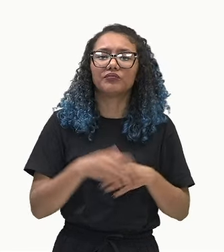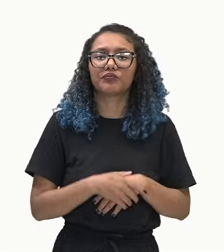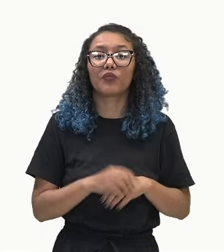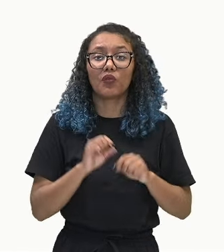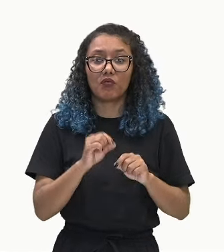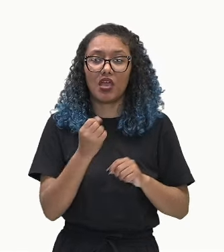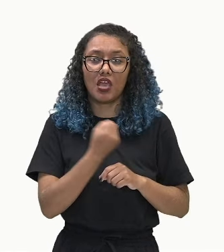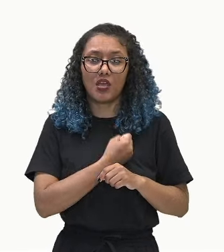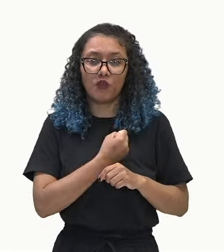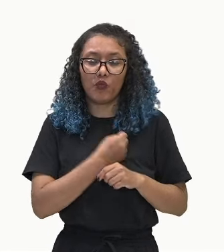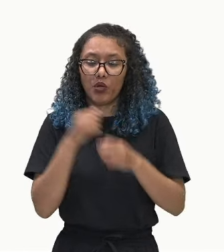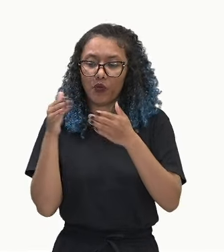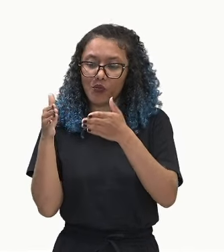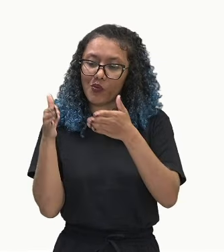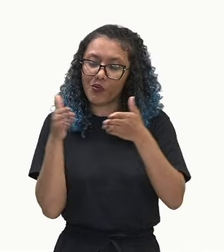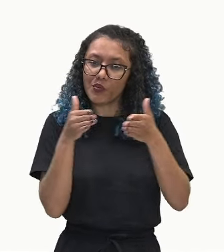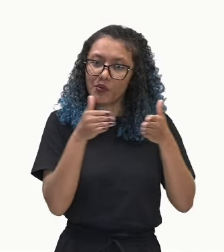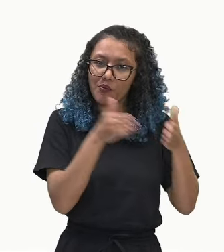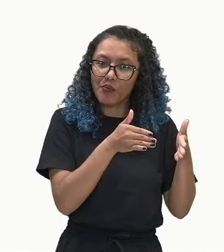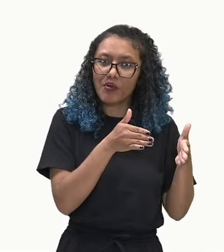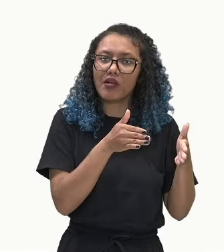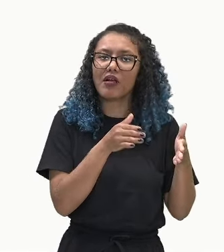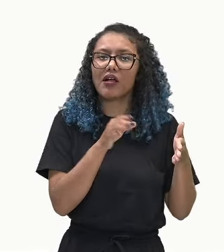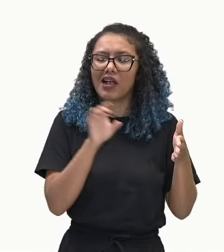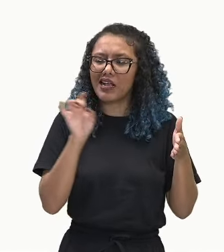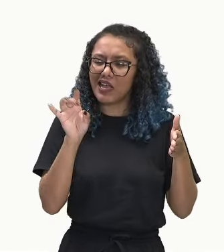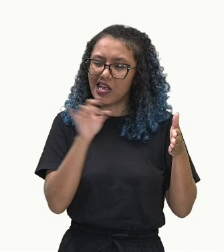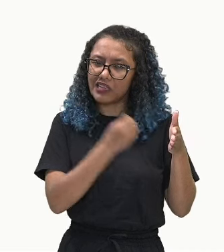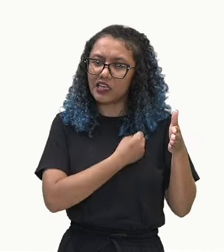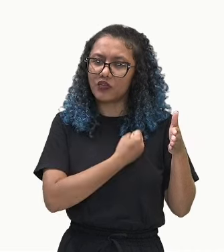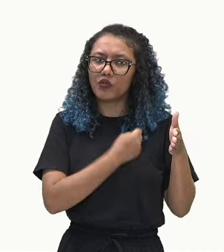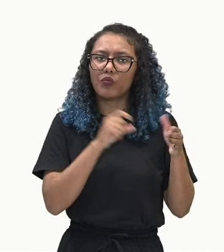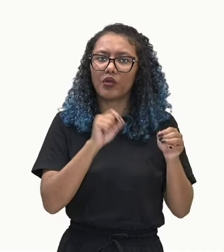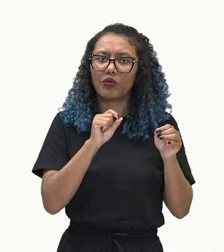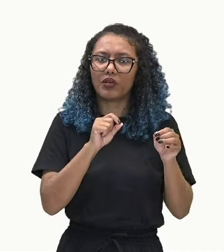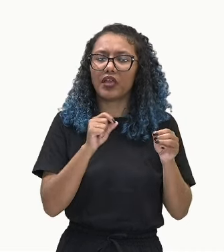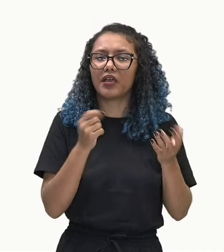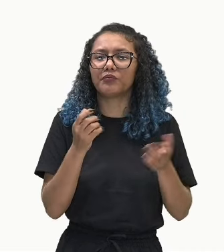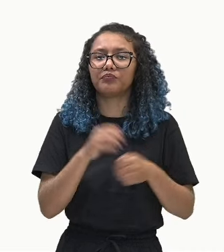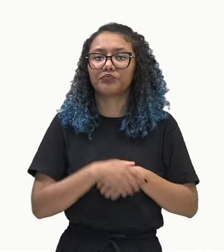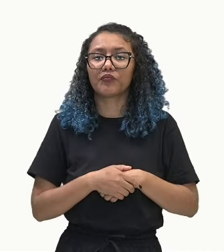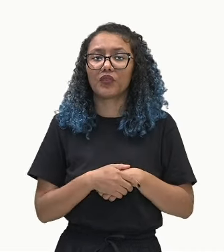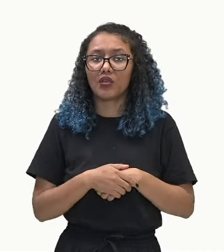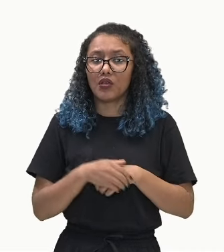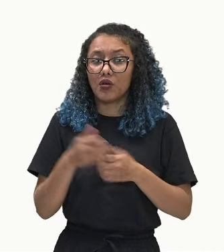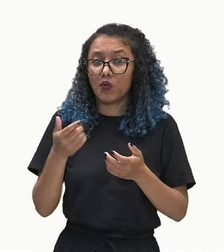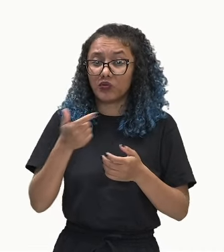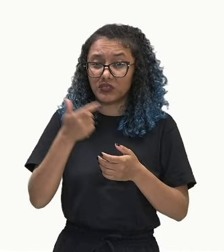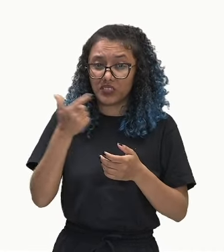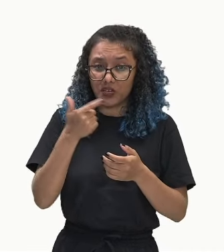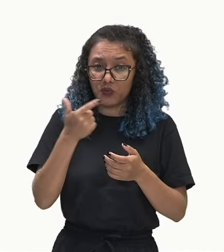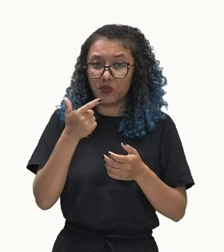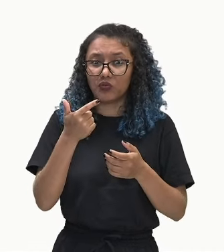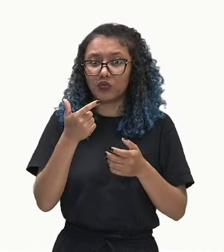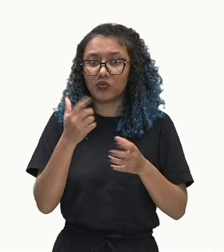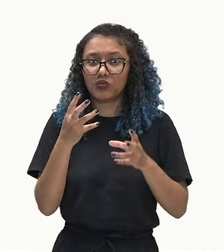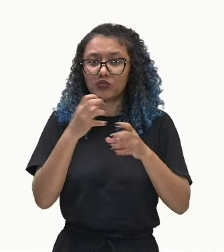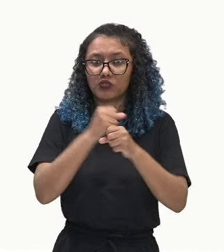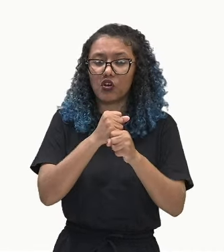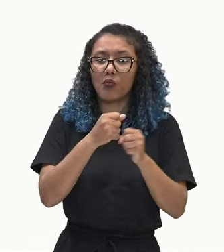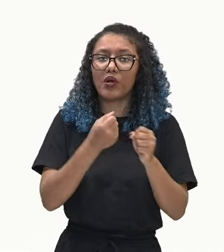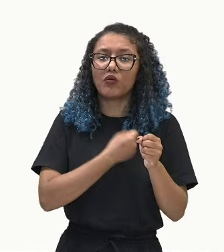sequência onde cada termo, a partir do segundo, é a soma do anterior com uma constante. Essa